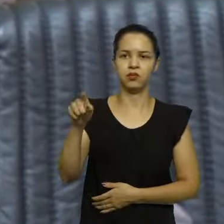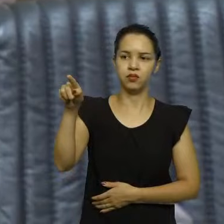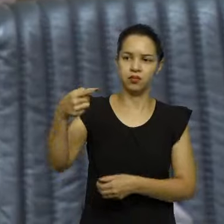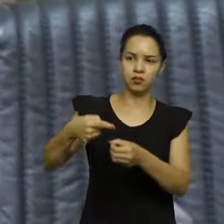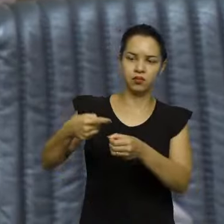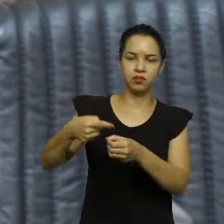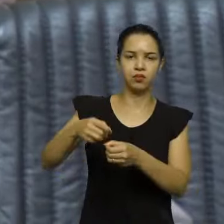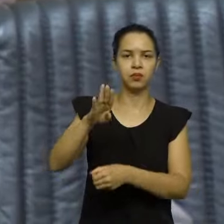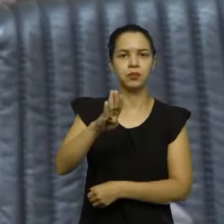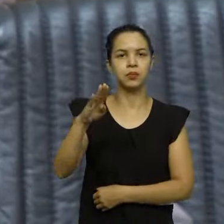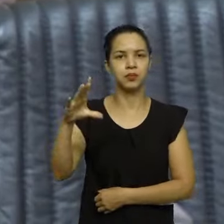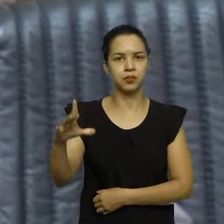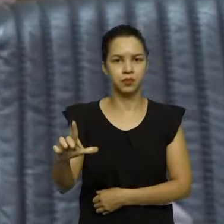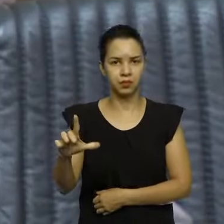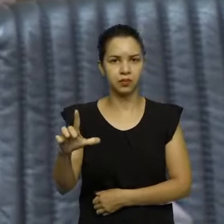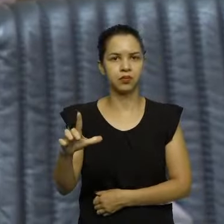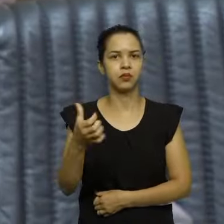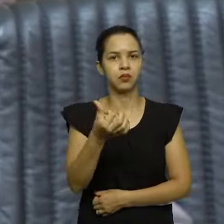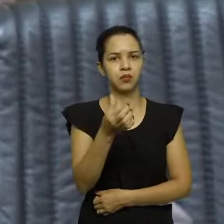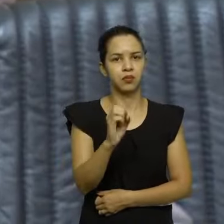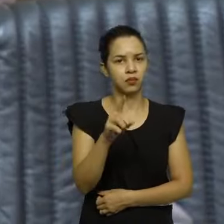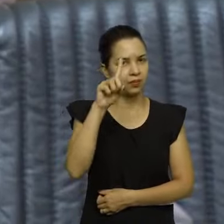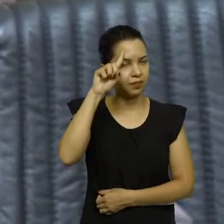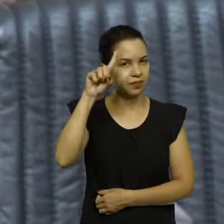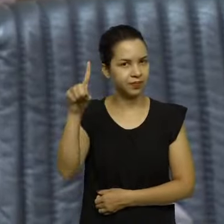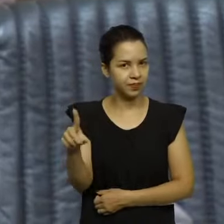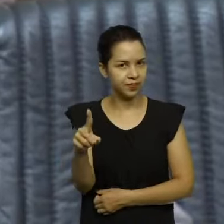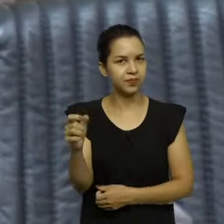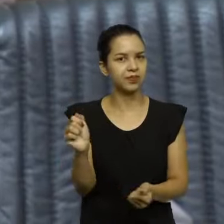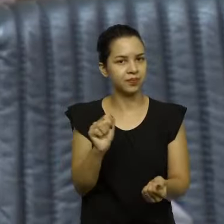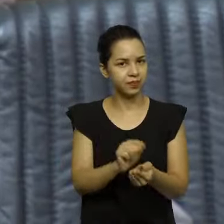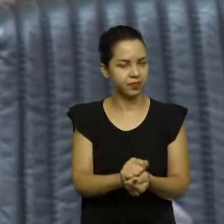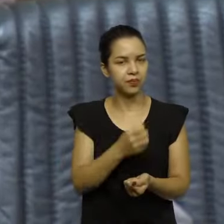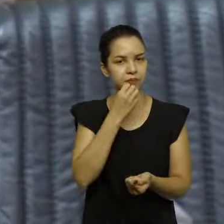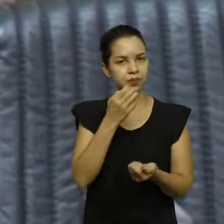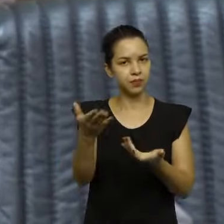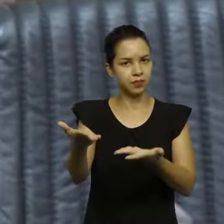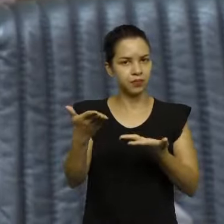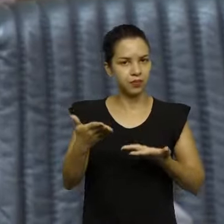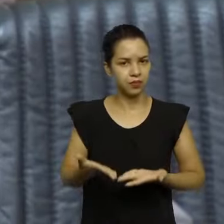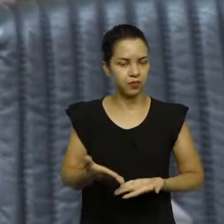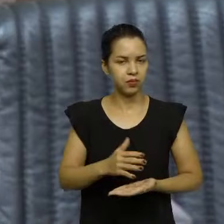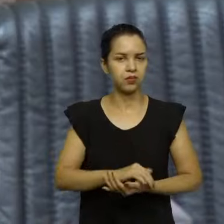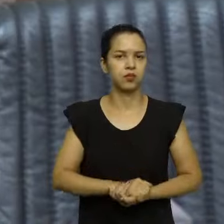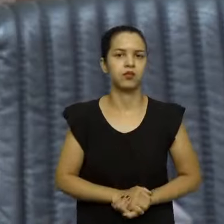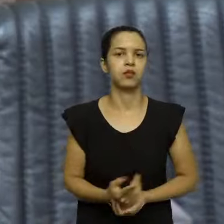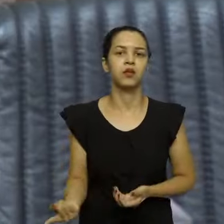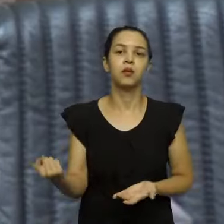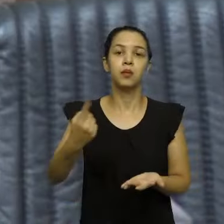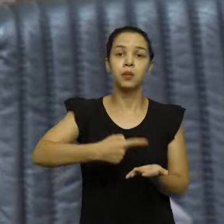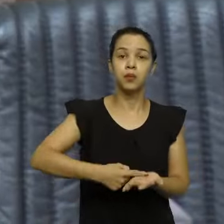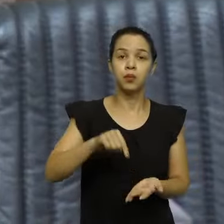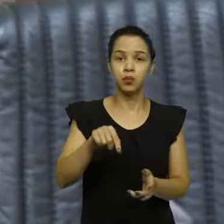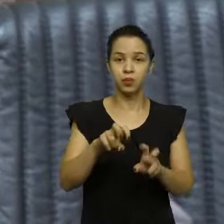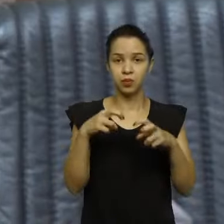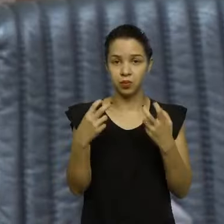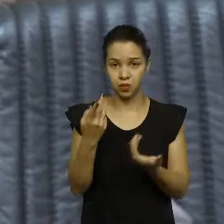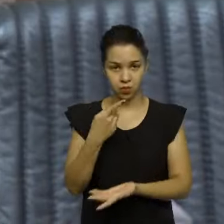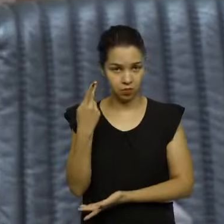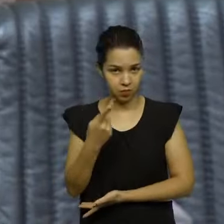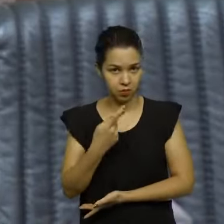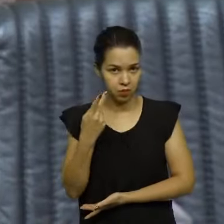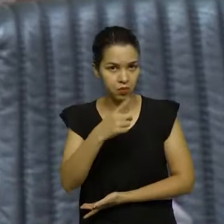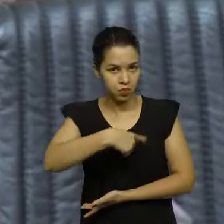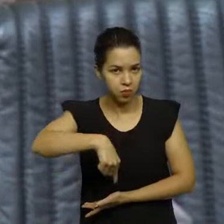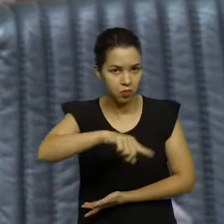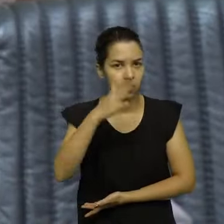vai ficar mais 60 dias conosco aí. Sejam bem-vindos. Senhor presidente, a missão do parlamentar, que todos nós sabemos, deputado